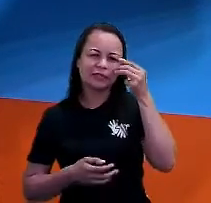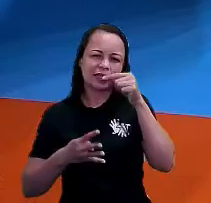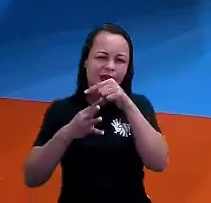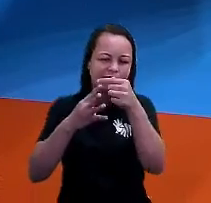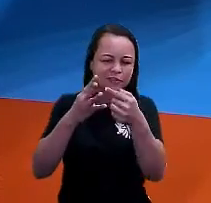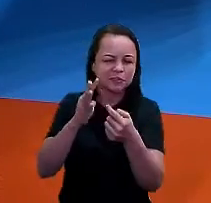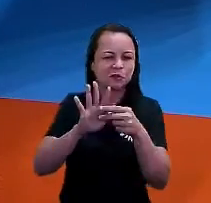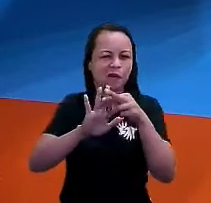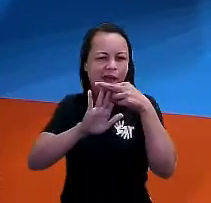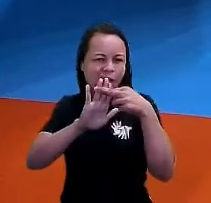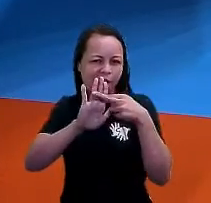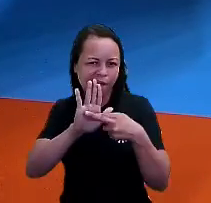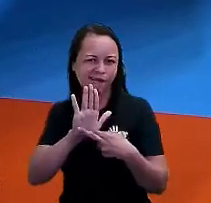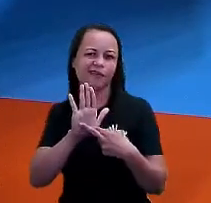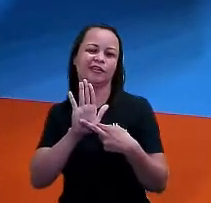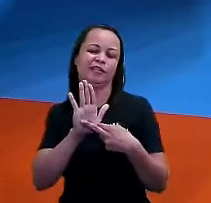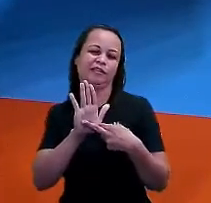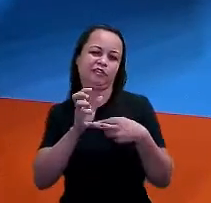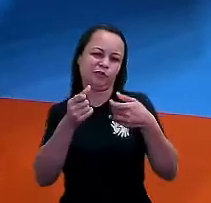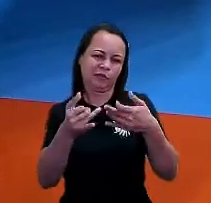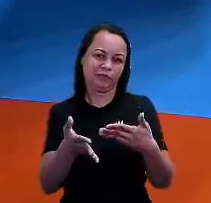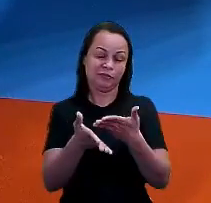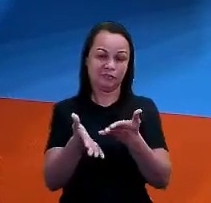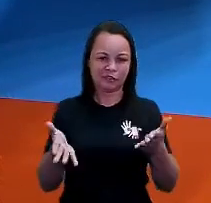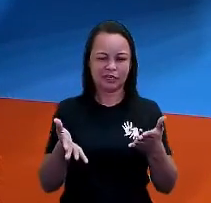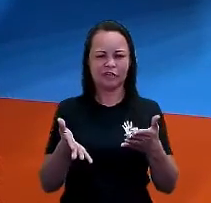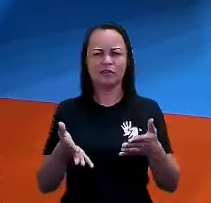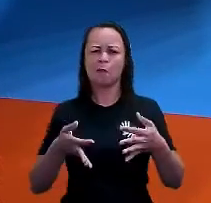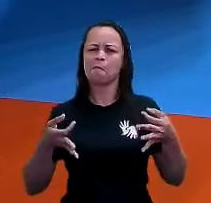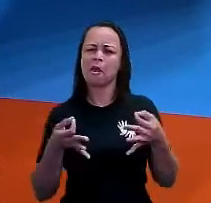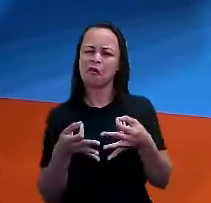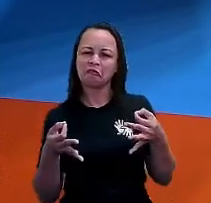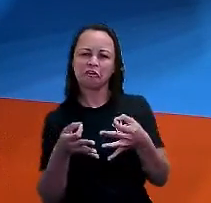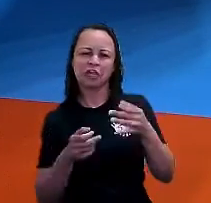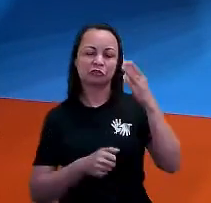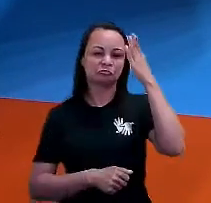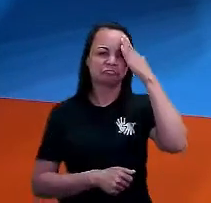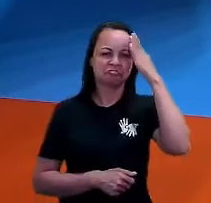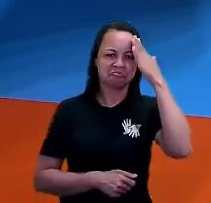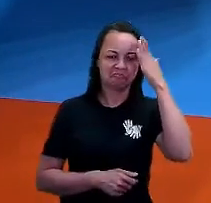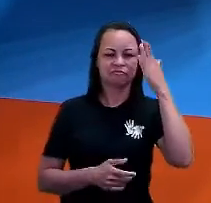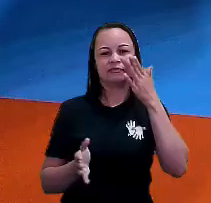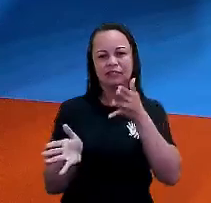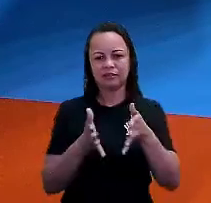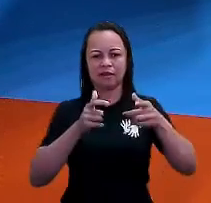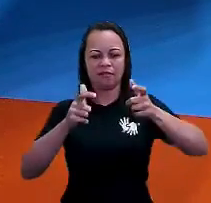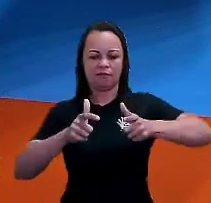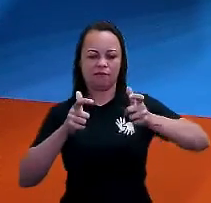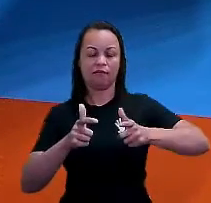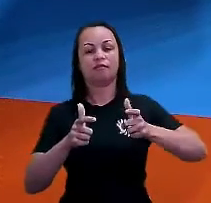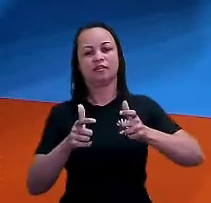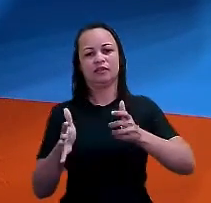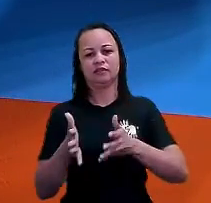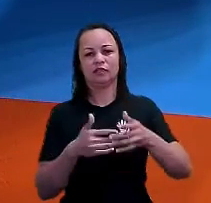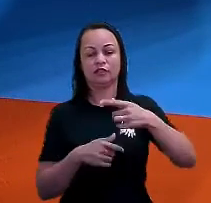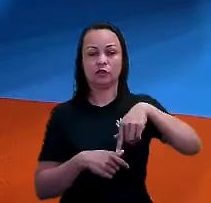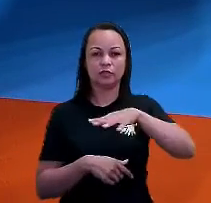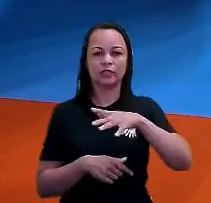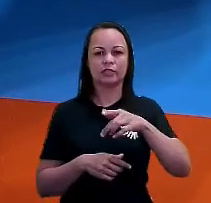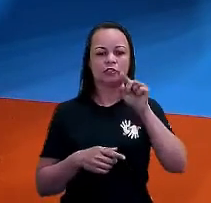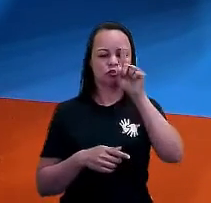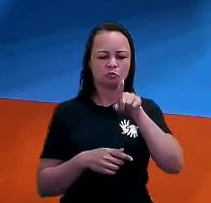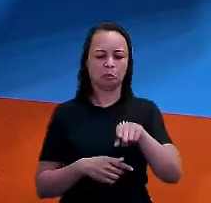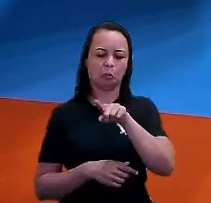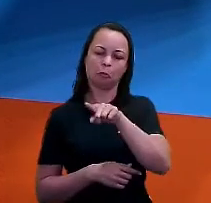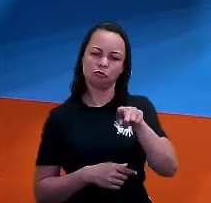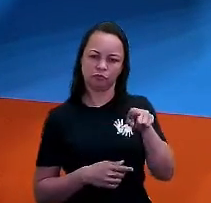regrinha que eu acabei de explicar para vocês, a gente vai ter o perfeito entendimento da localização desses pontos